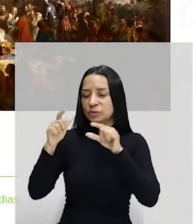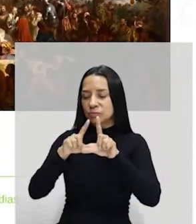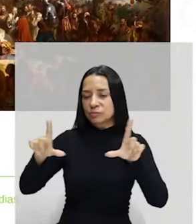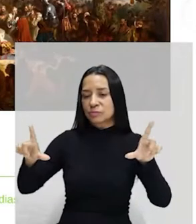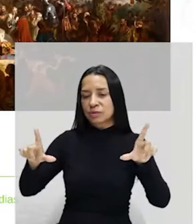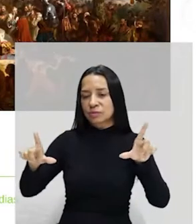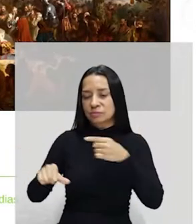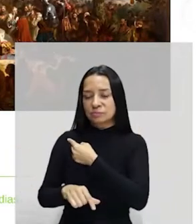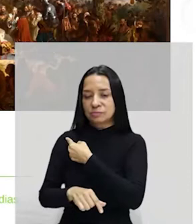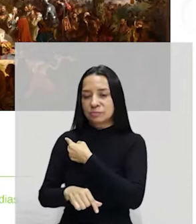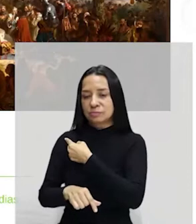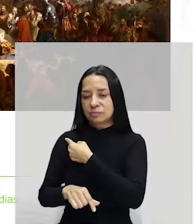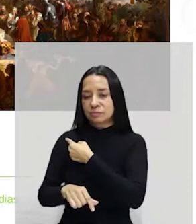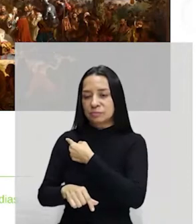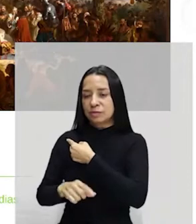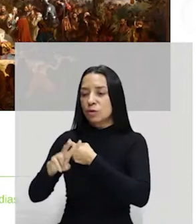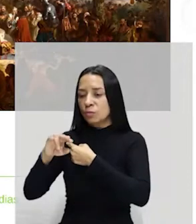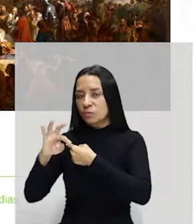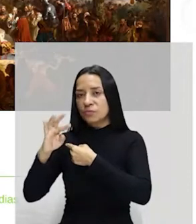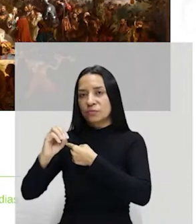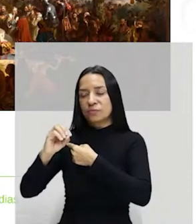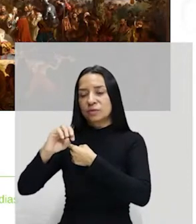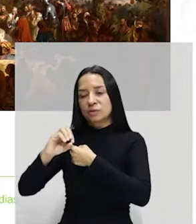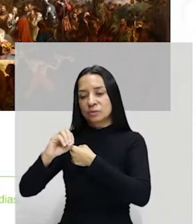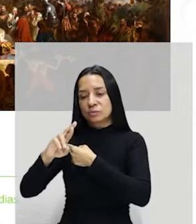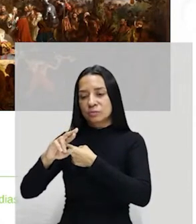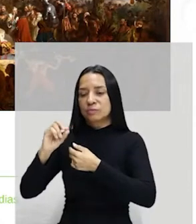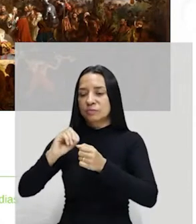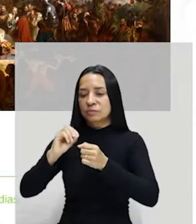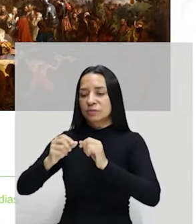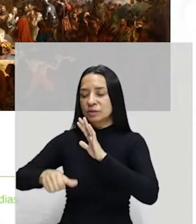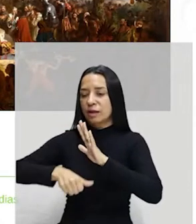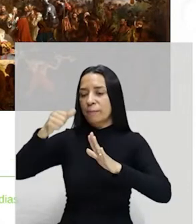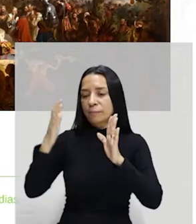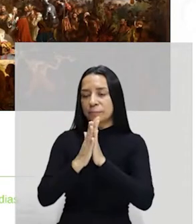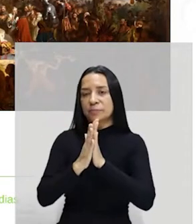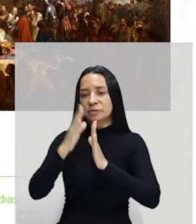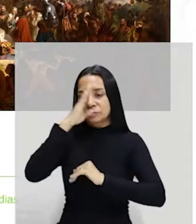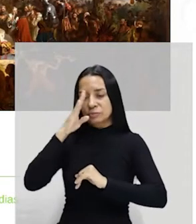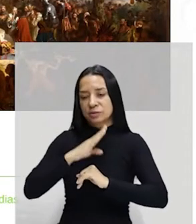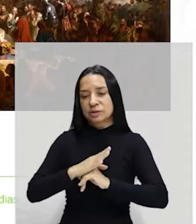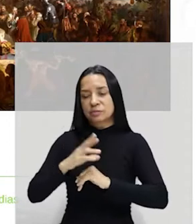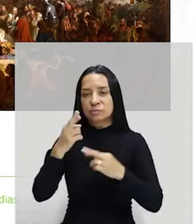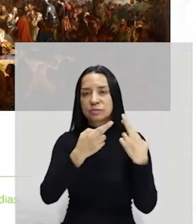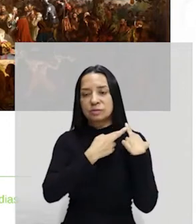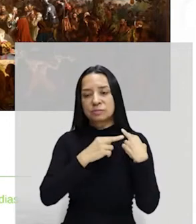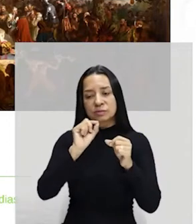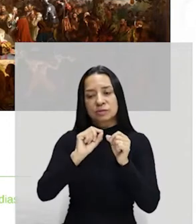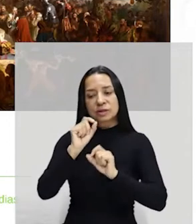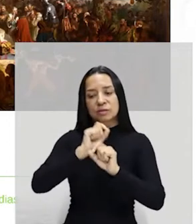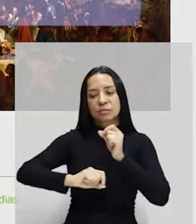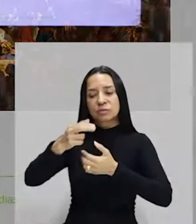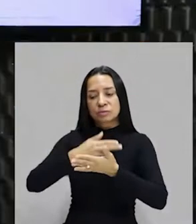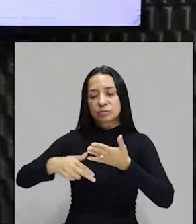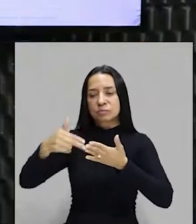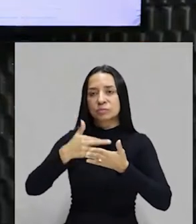Meirelles é o autor da primeira missa no Brasil. E Almeida Júnior, o queridinho de D. Pedro II, que ele foi o responsável de fazer com que esses pintores